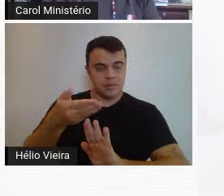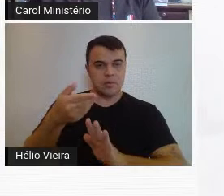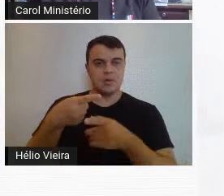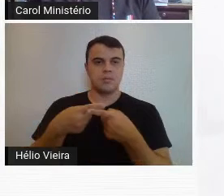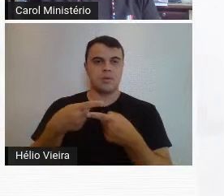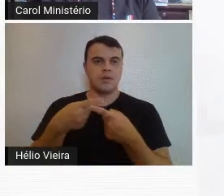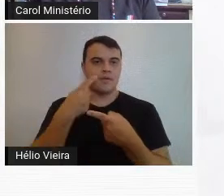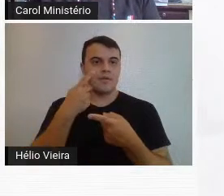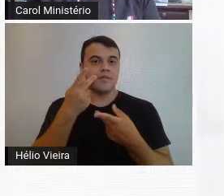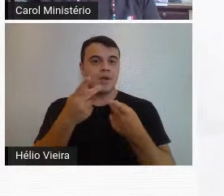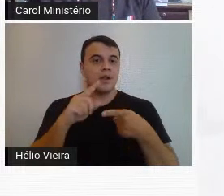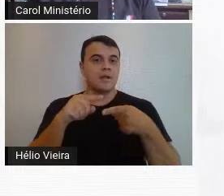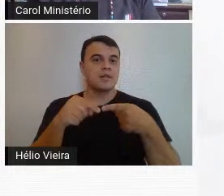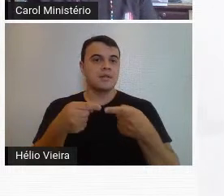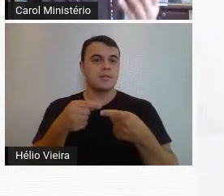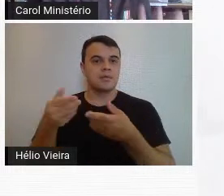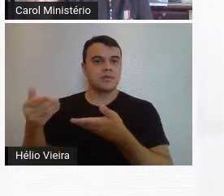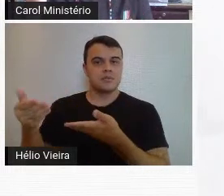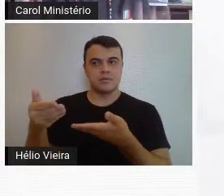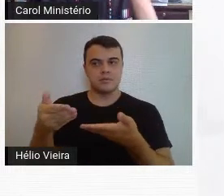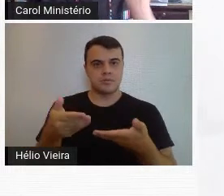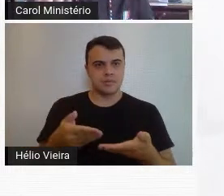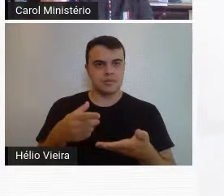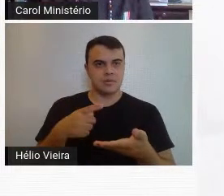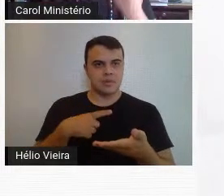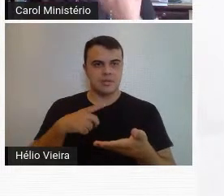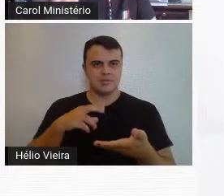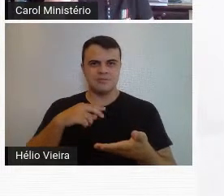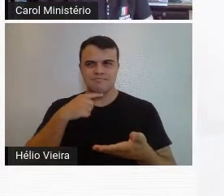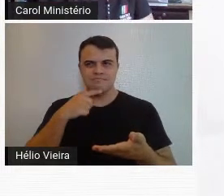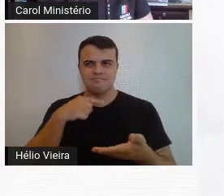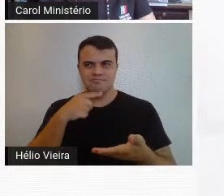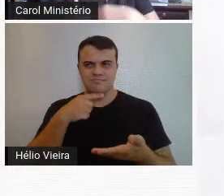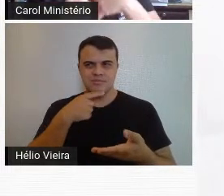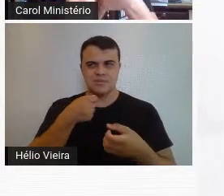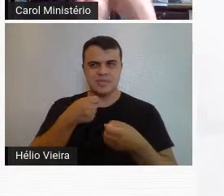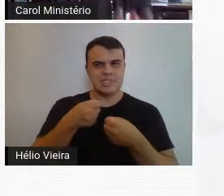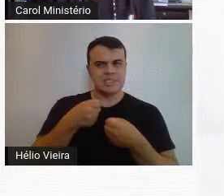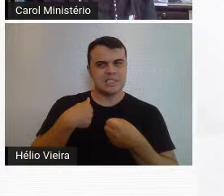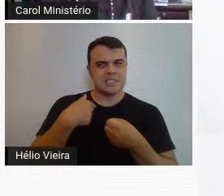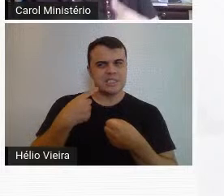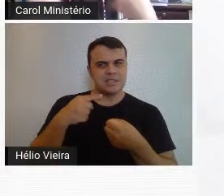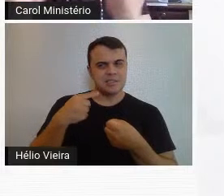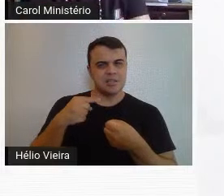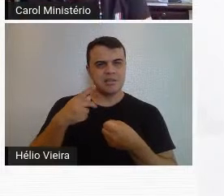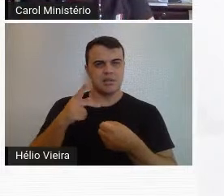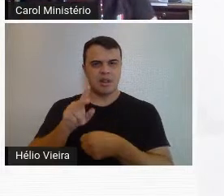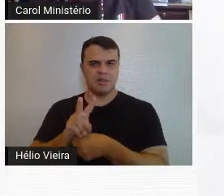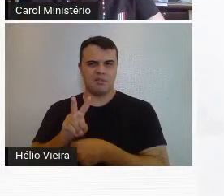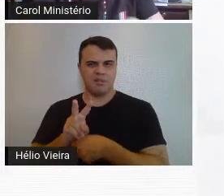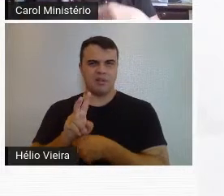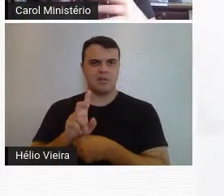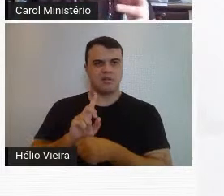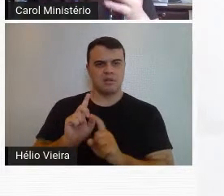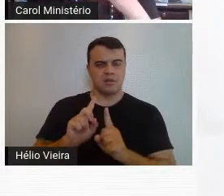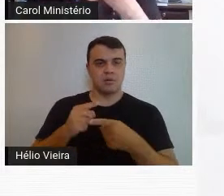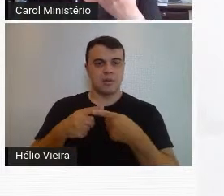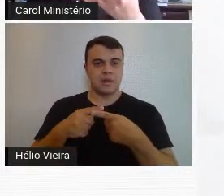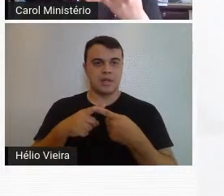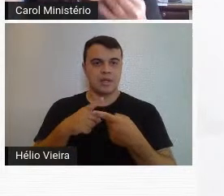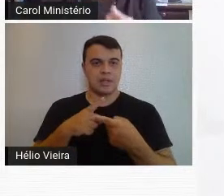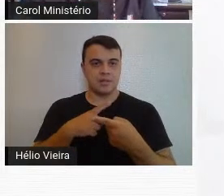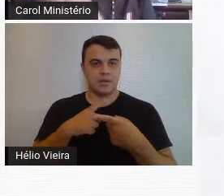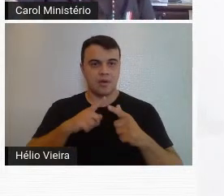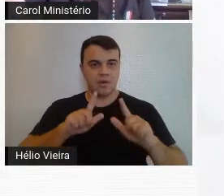Aí a gente pode falar depois sobre a recepção do público, que também foi controvérsia da imprensa, uns defendendo, outros não. Então, teve até